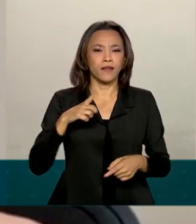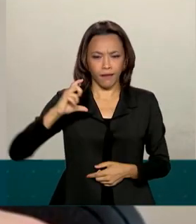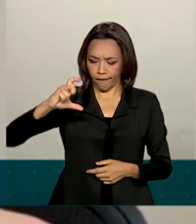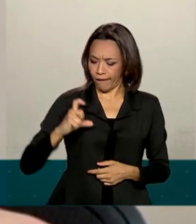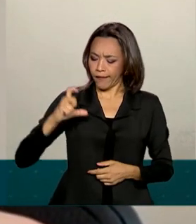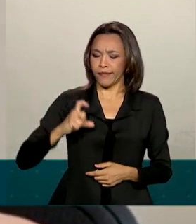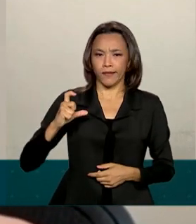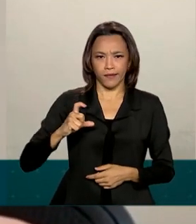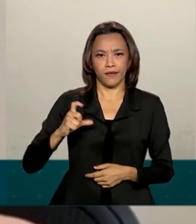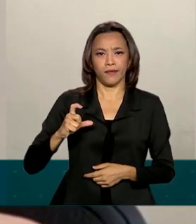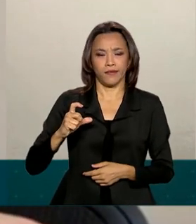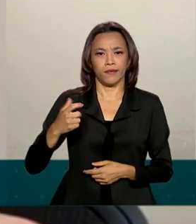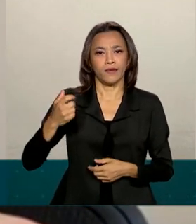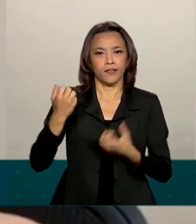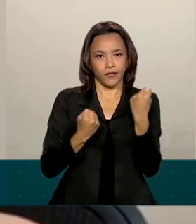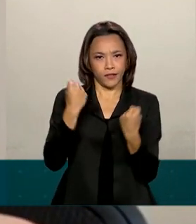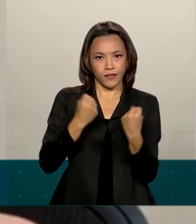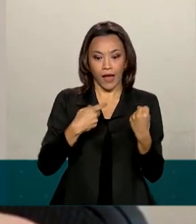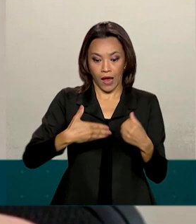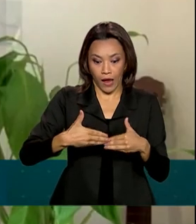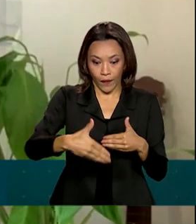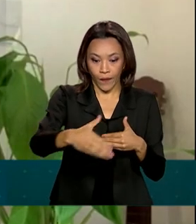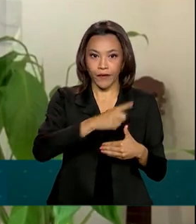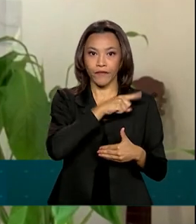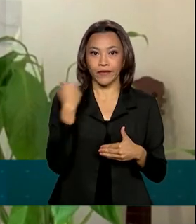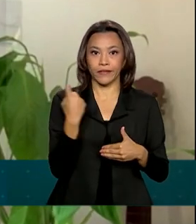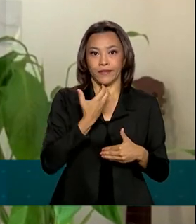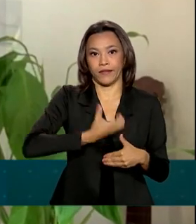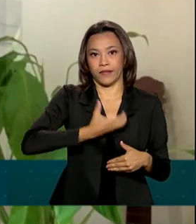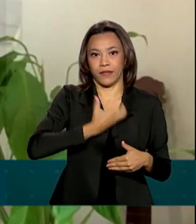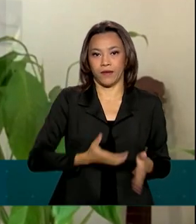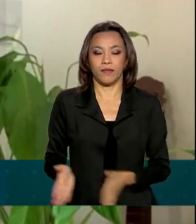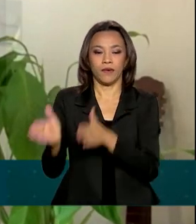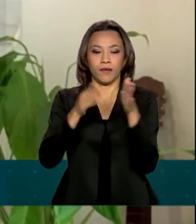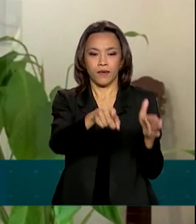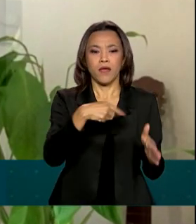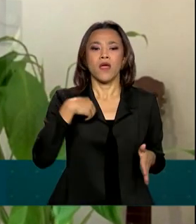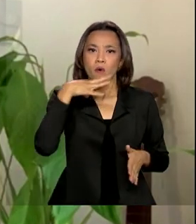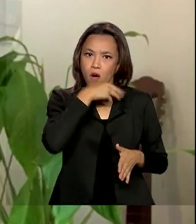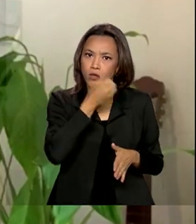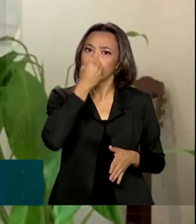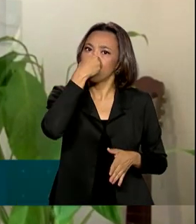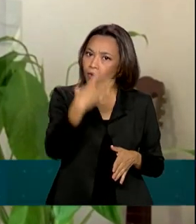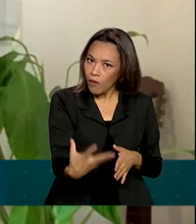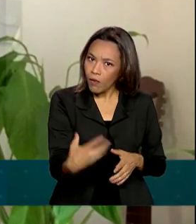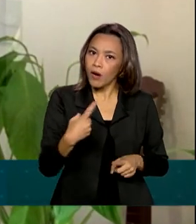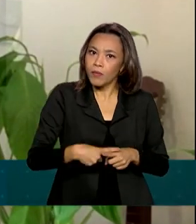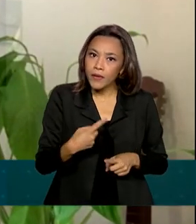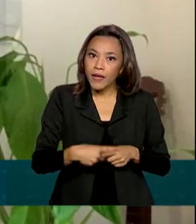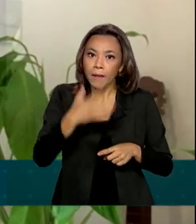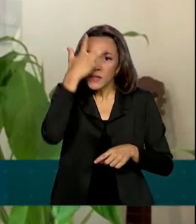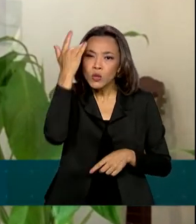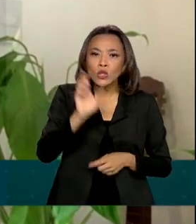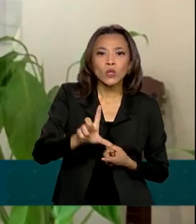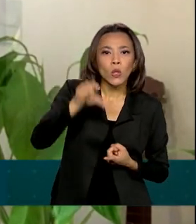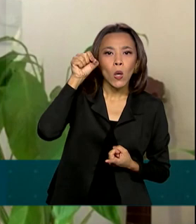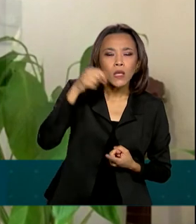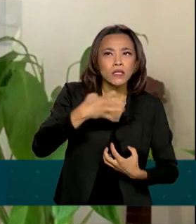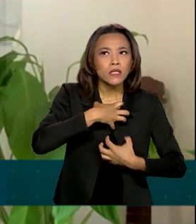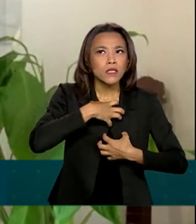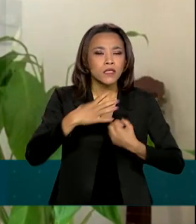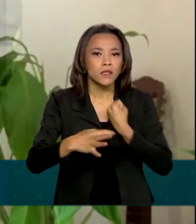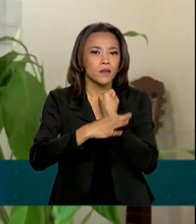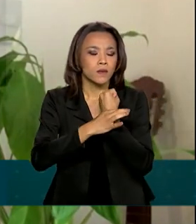carteira de habilitação com vencimento agora em dezembro. Eu achei uma boa iniciativa, porque dá opção para o cidadão. Se ele se sente